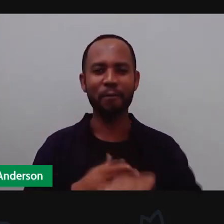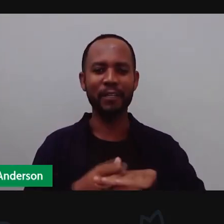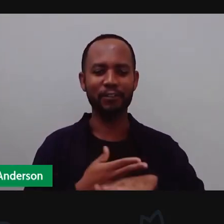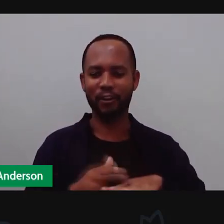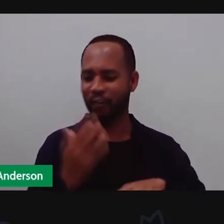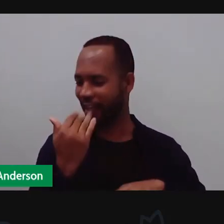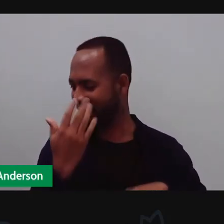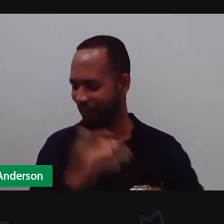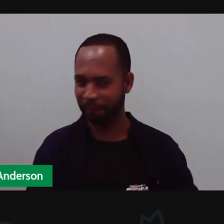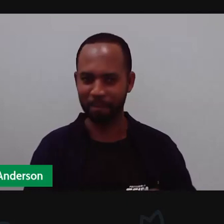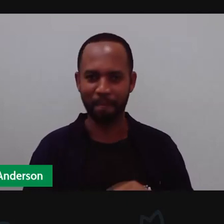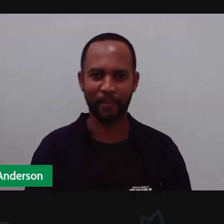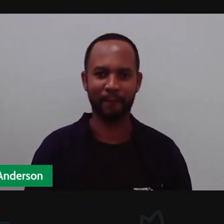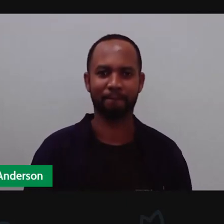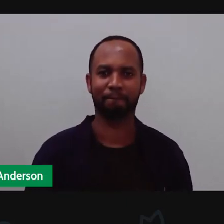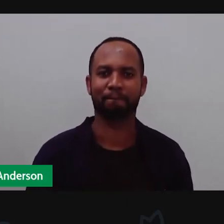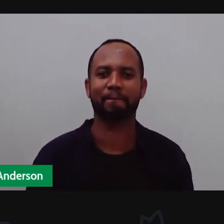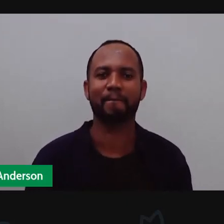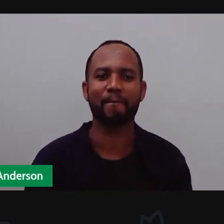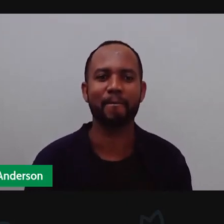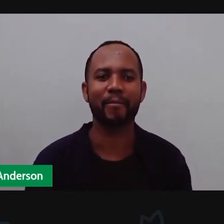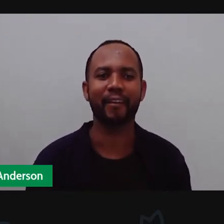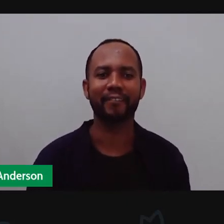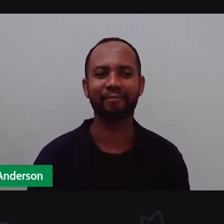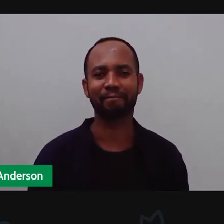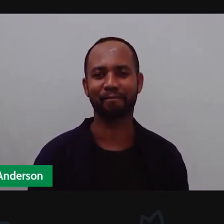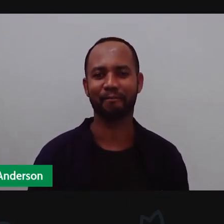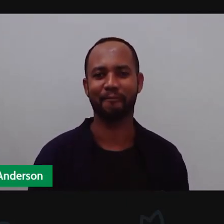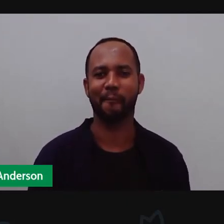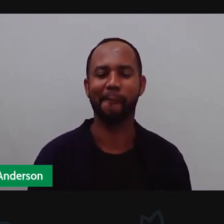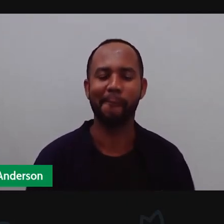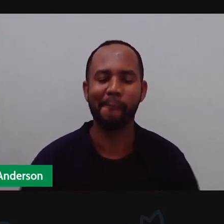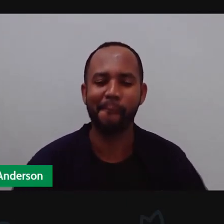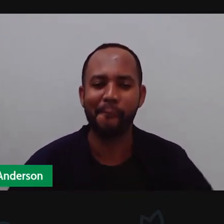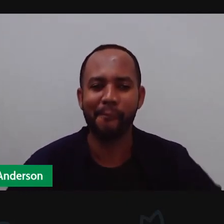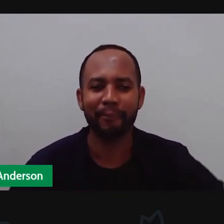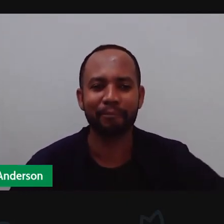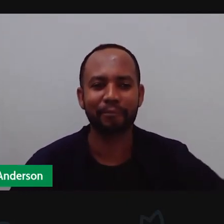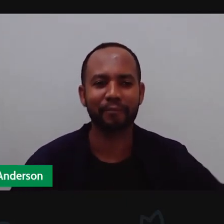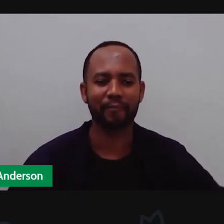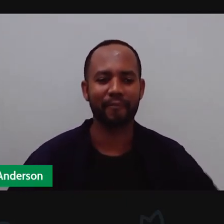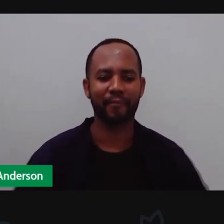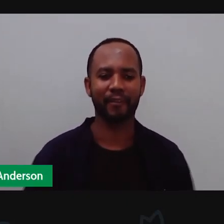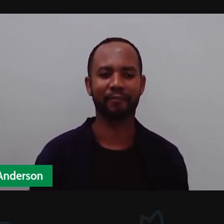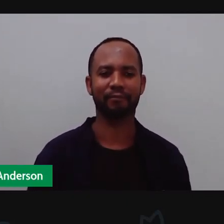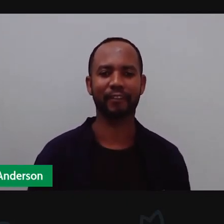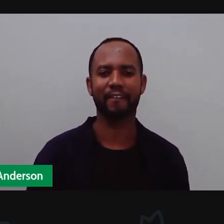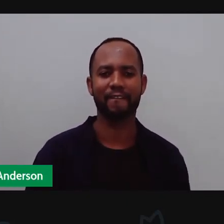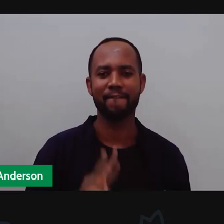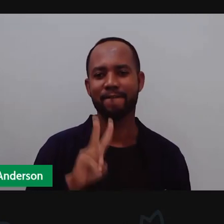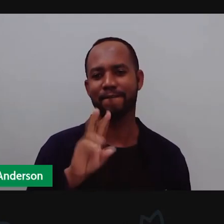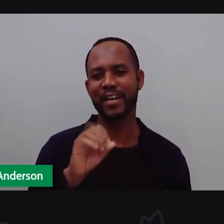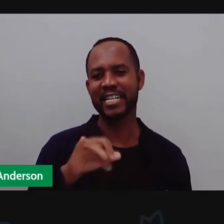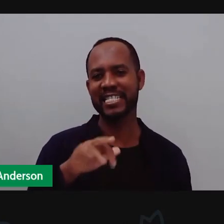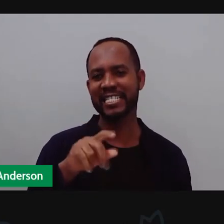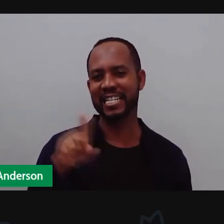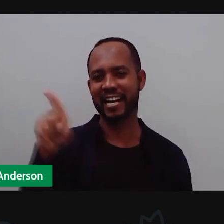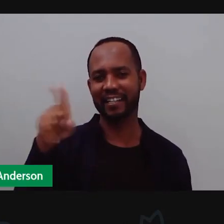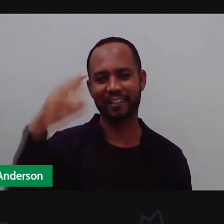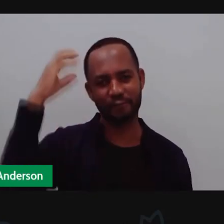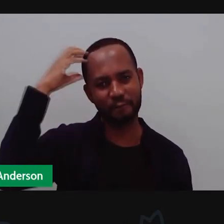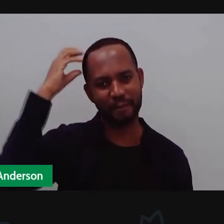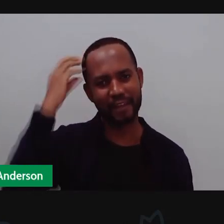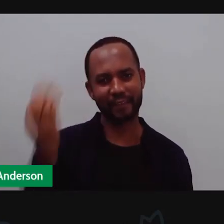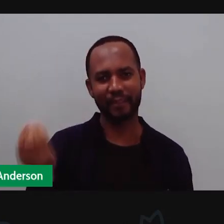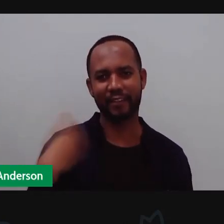você que está aí? Aí, eu até tentei acobertar, mas na verdade ele estava comendo chocolate. Que Provânia deu só para